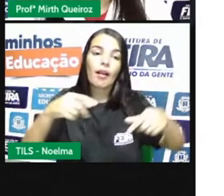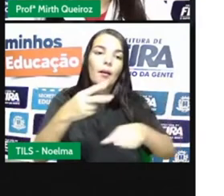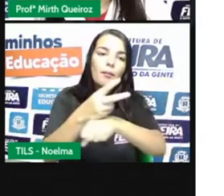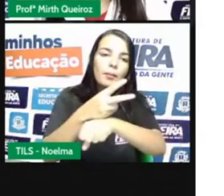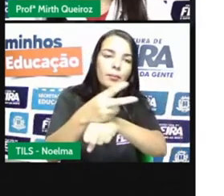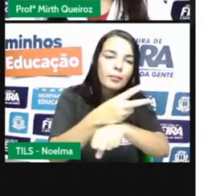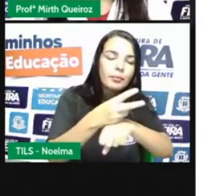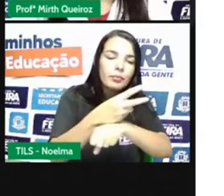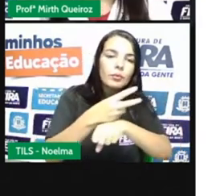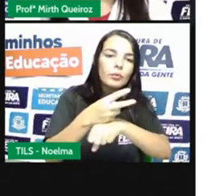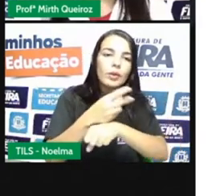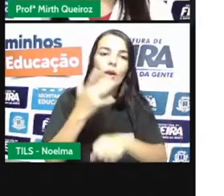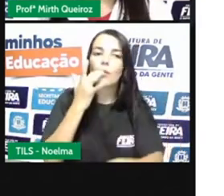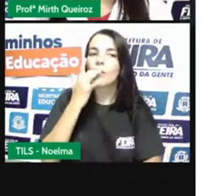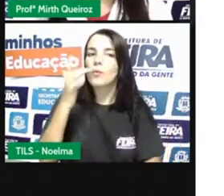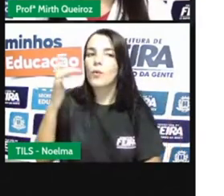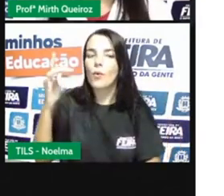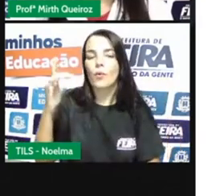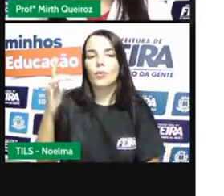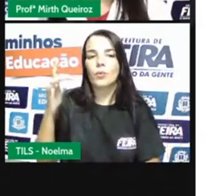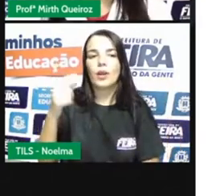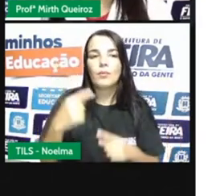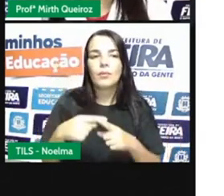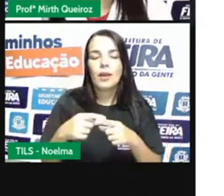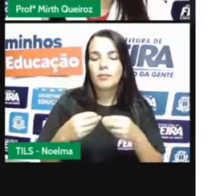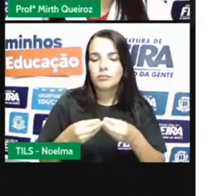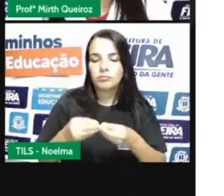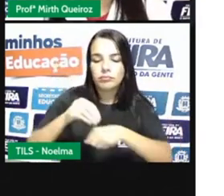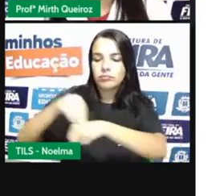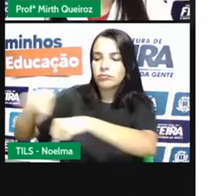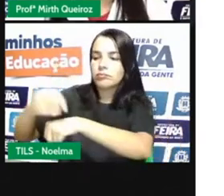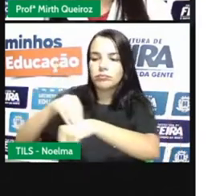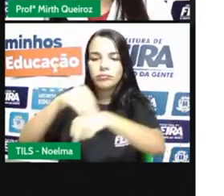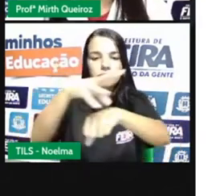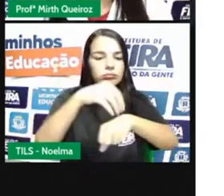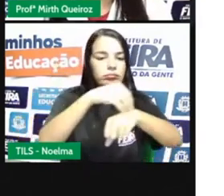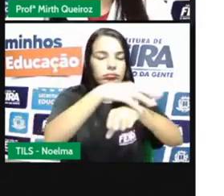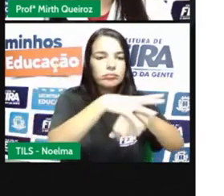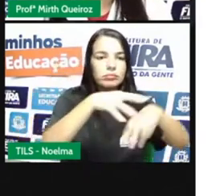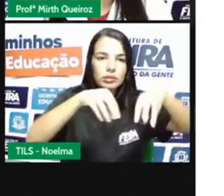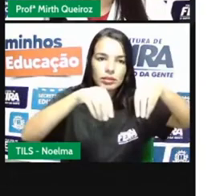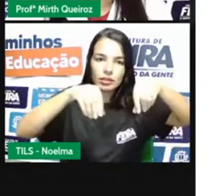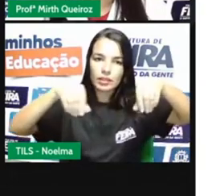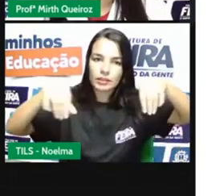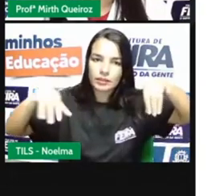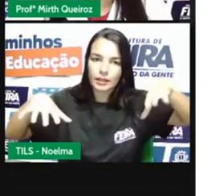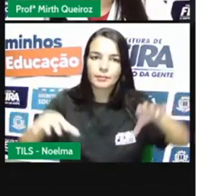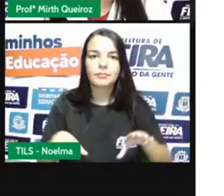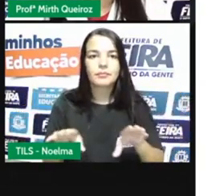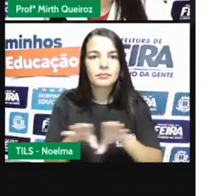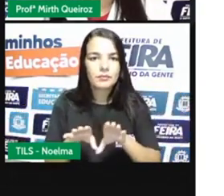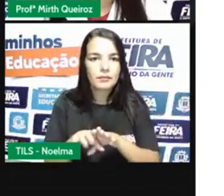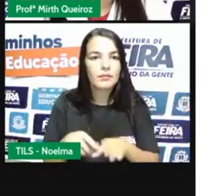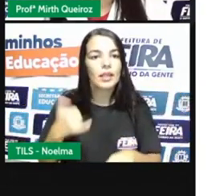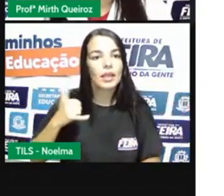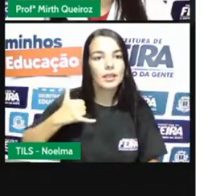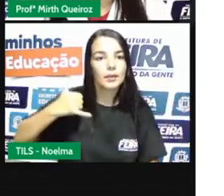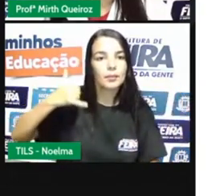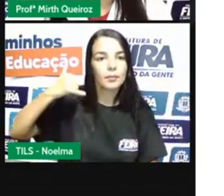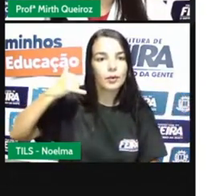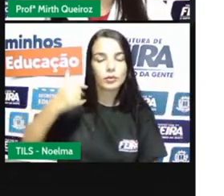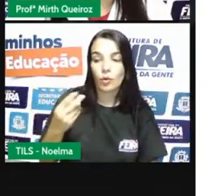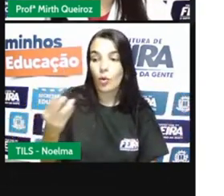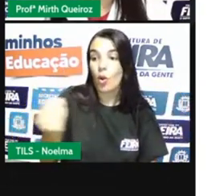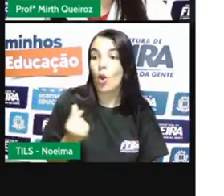Distribuir as terras entre os exploradores e também para que seja feita a cobrança de impostos.